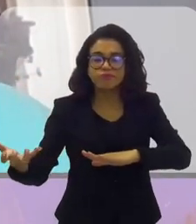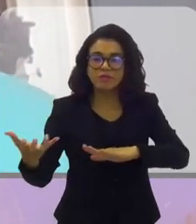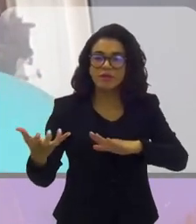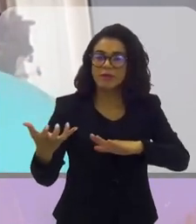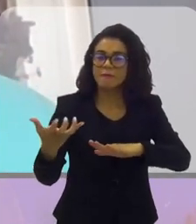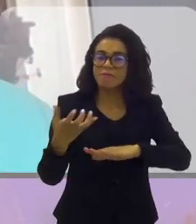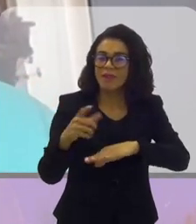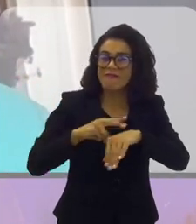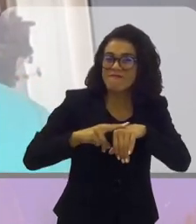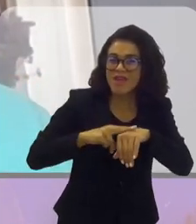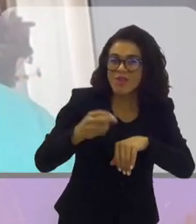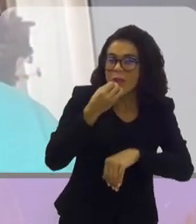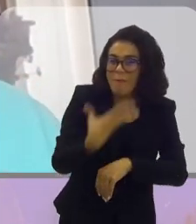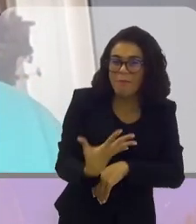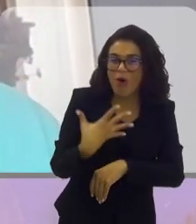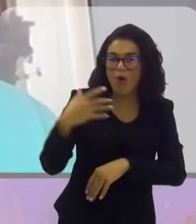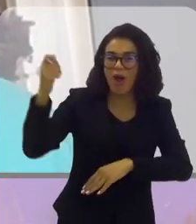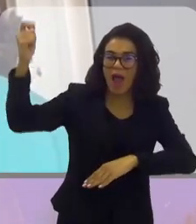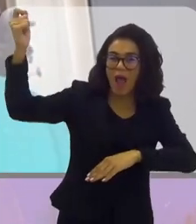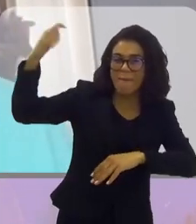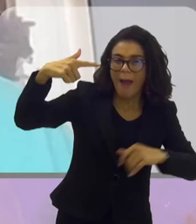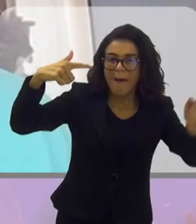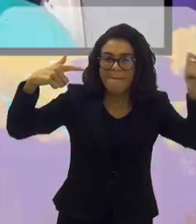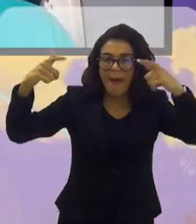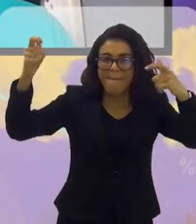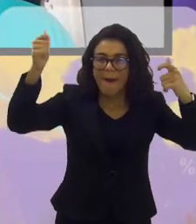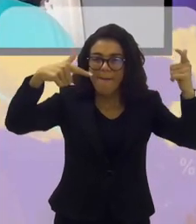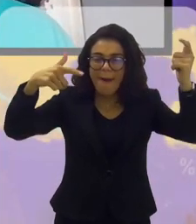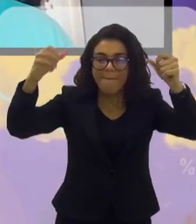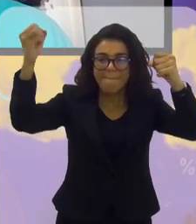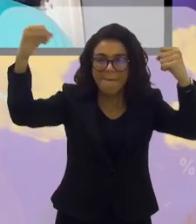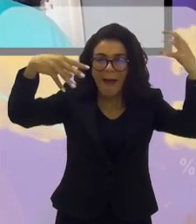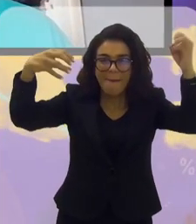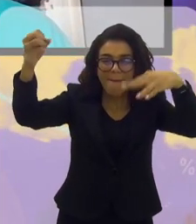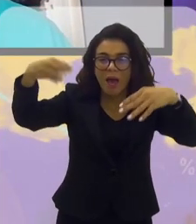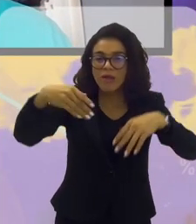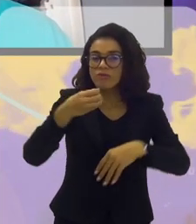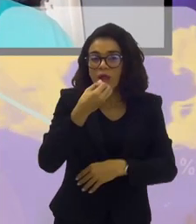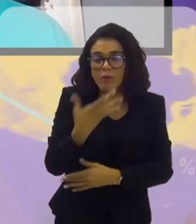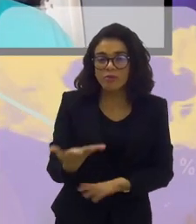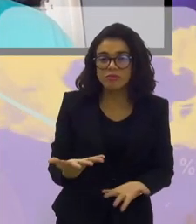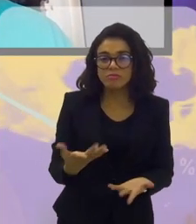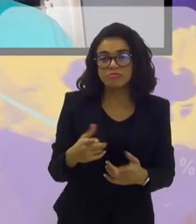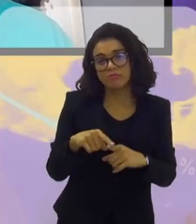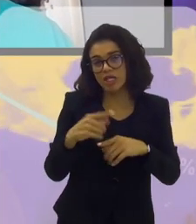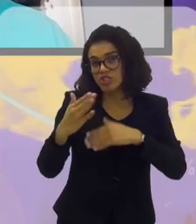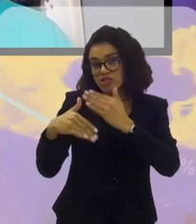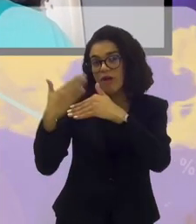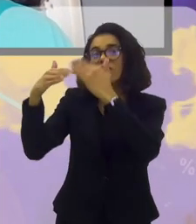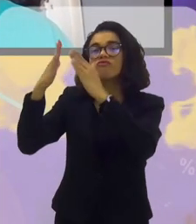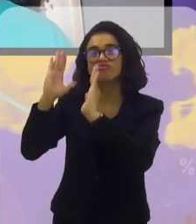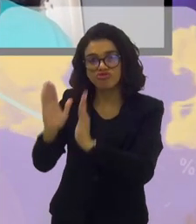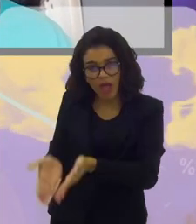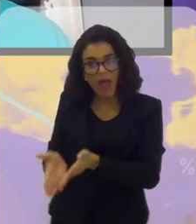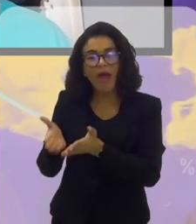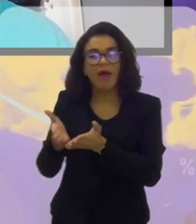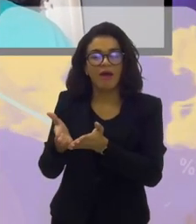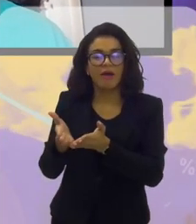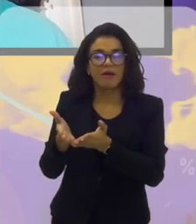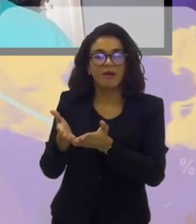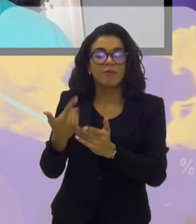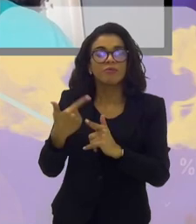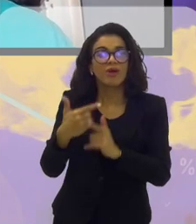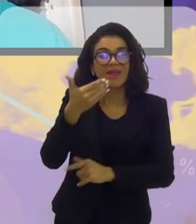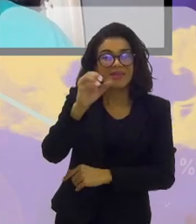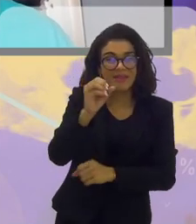condições, se a iluminação não estiver em boas condições. São uma série de requisitos. E nós evoluímos muito nisso e isso a gente tem que tirar